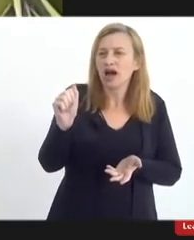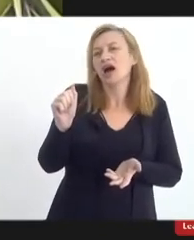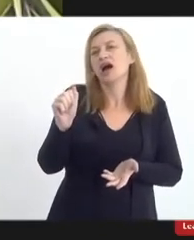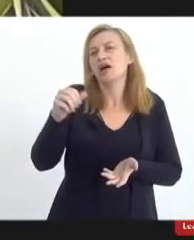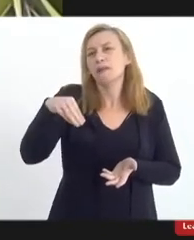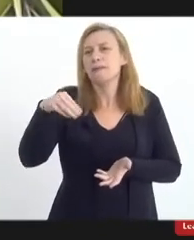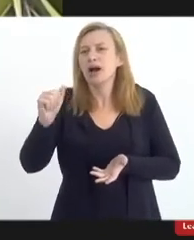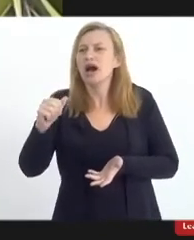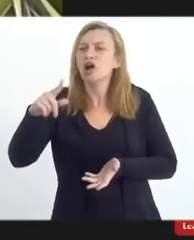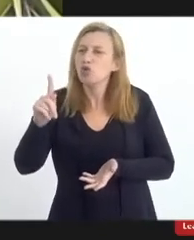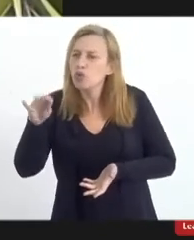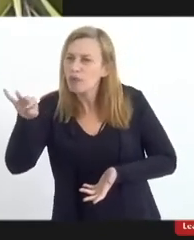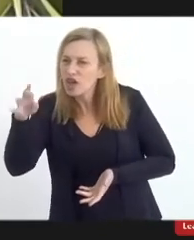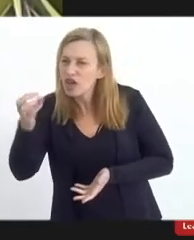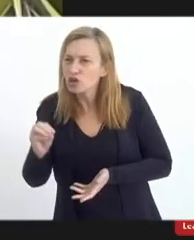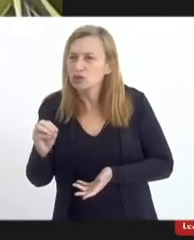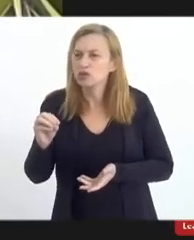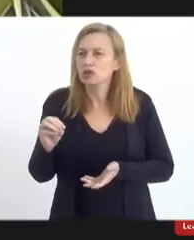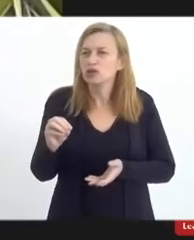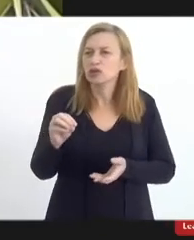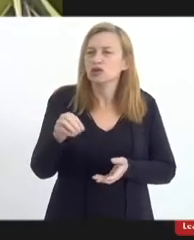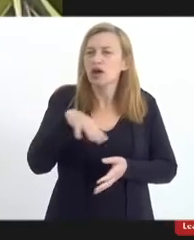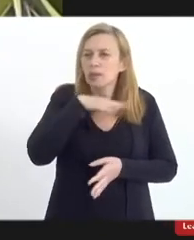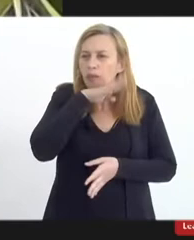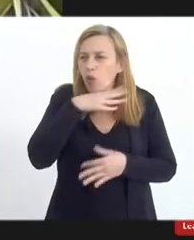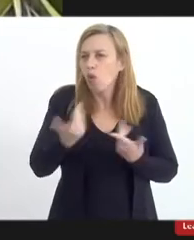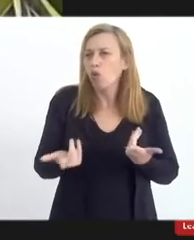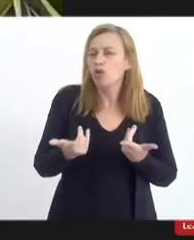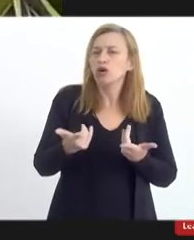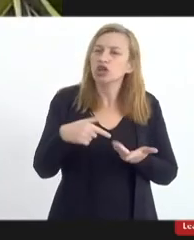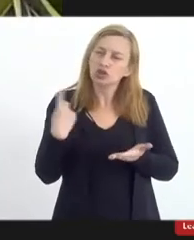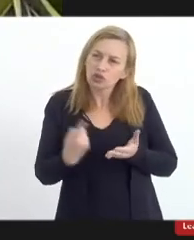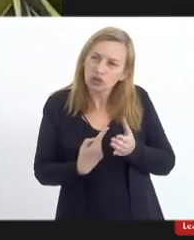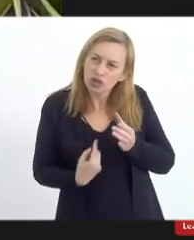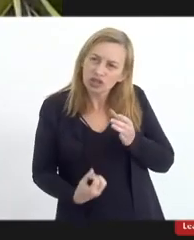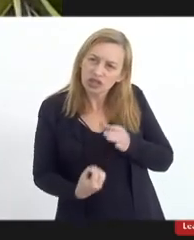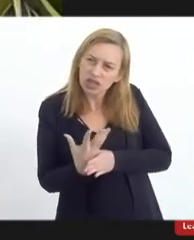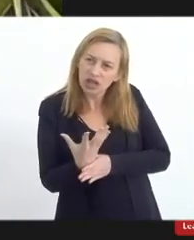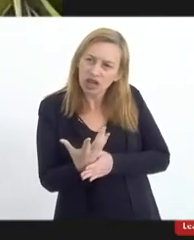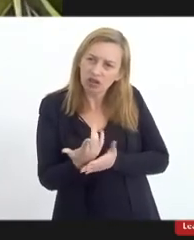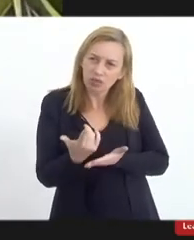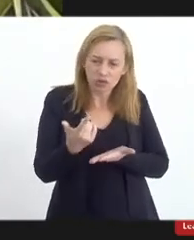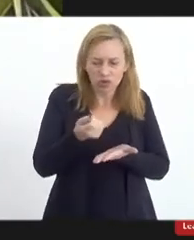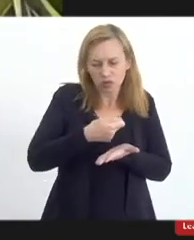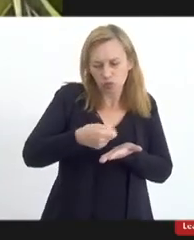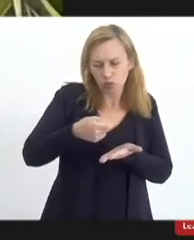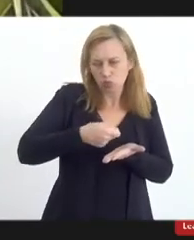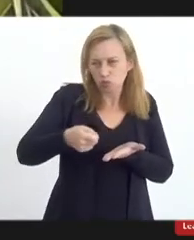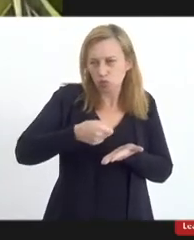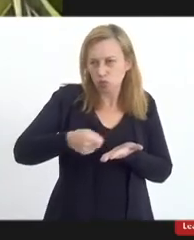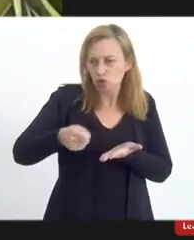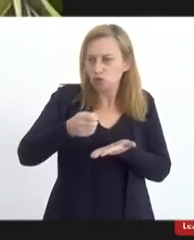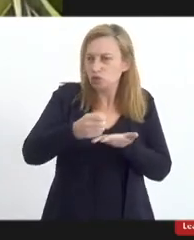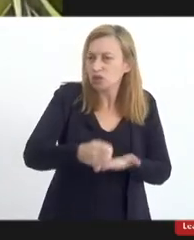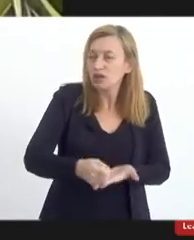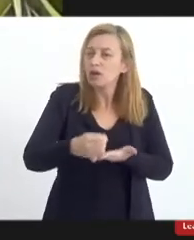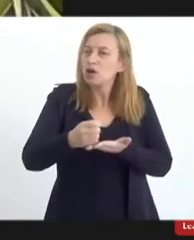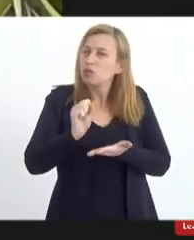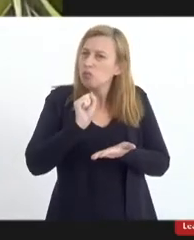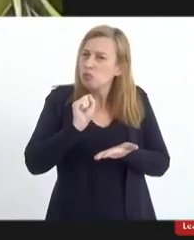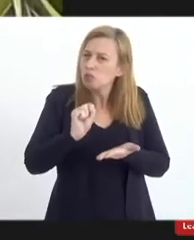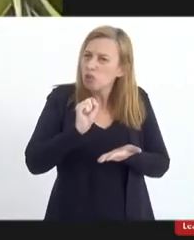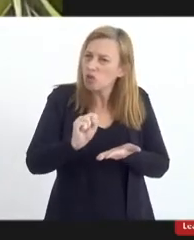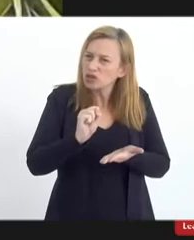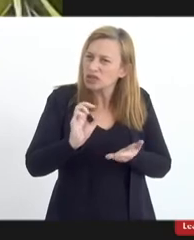e a gente, junto à associação, desenvolvemos uma cartilha autossustentável, onde a gente pode